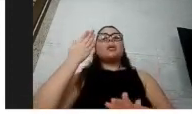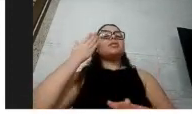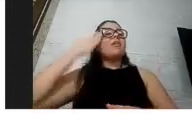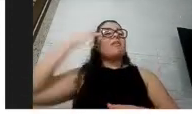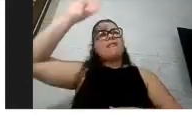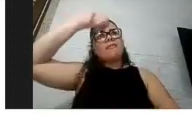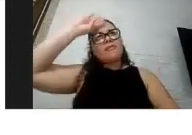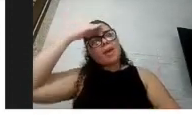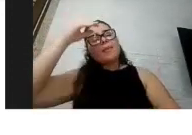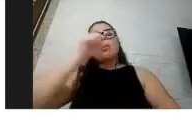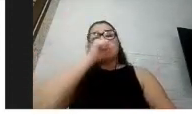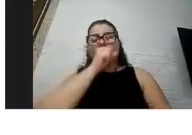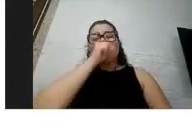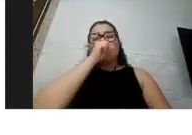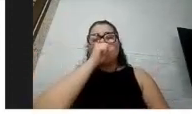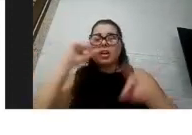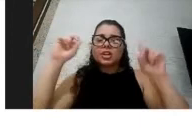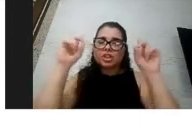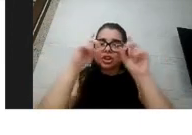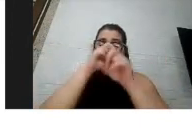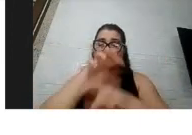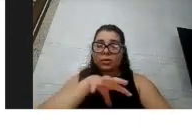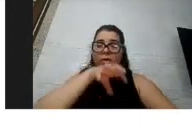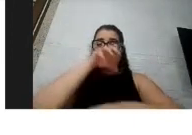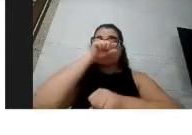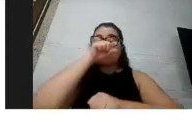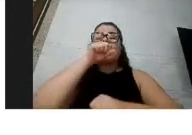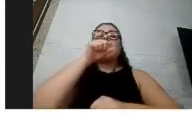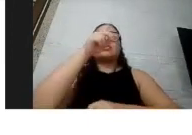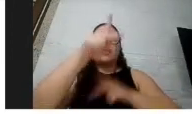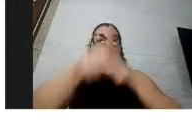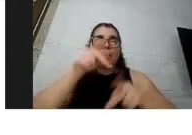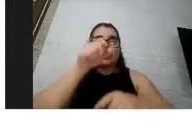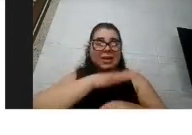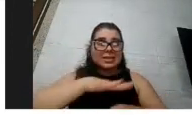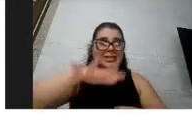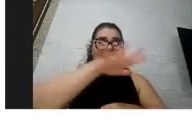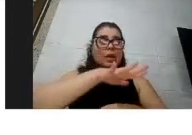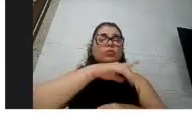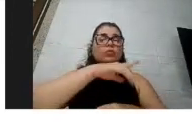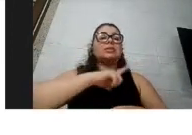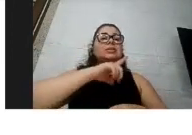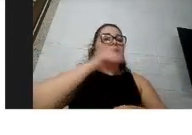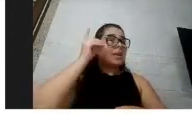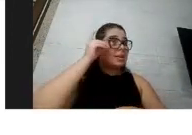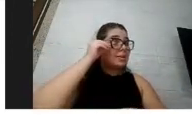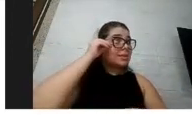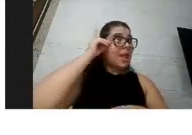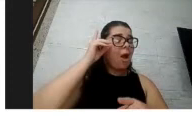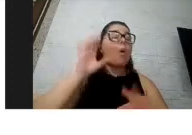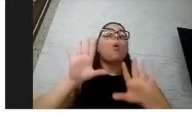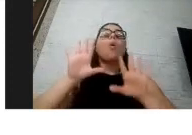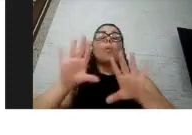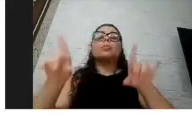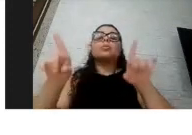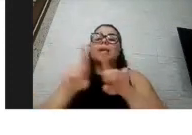mais frequentes tanto na população com síndrome de Down que interna como na população geral e esse